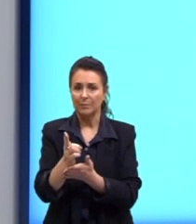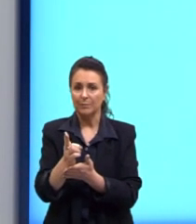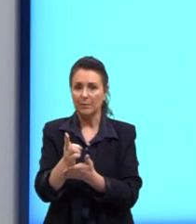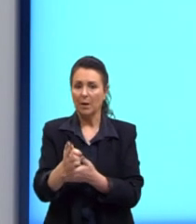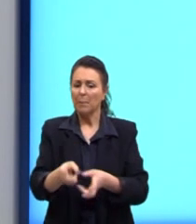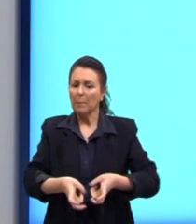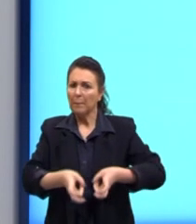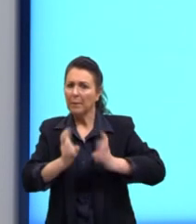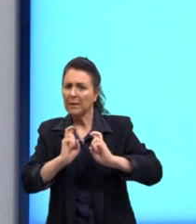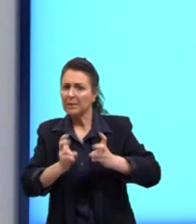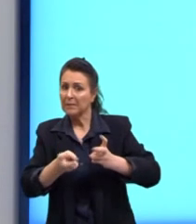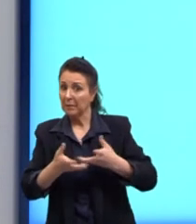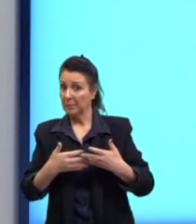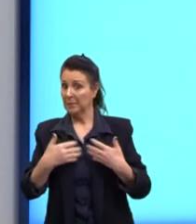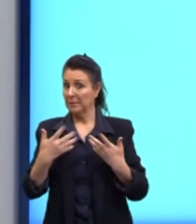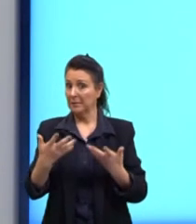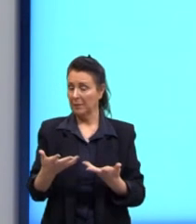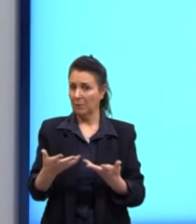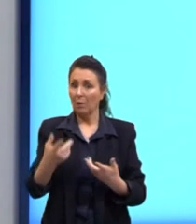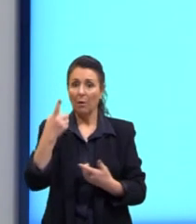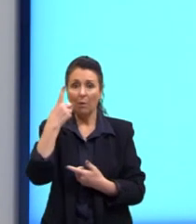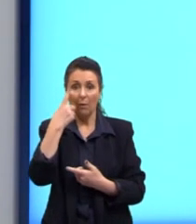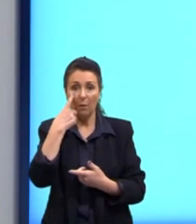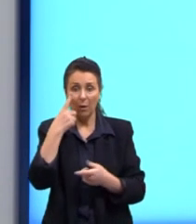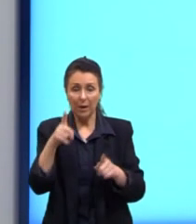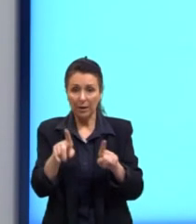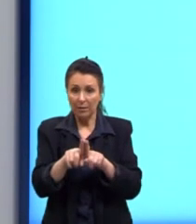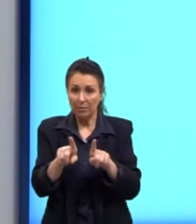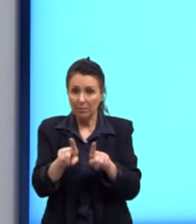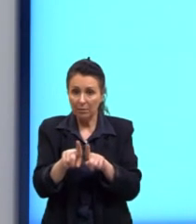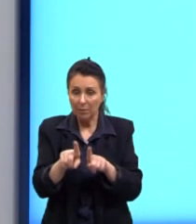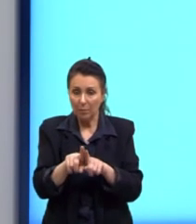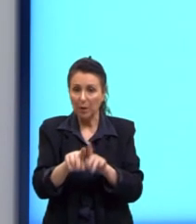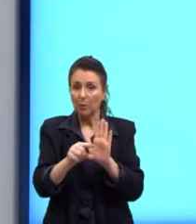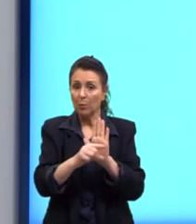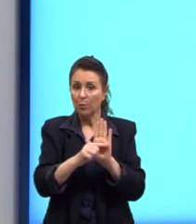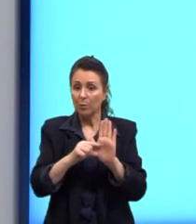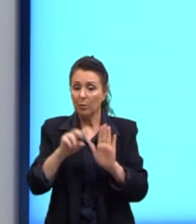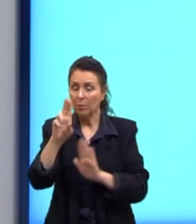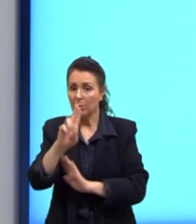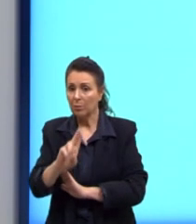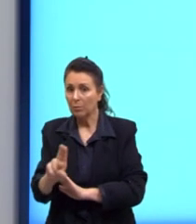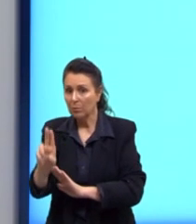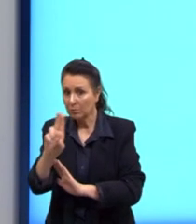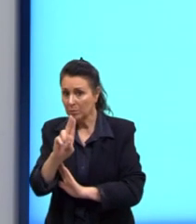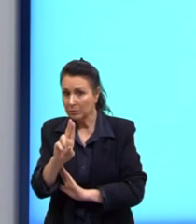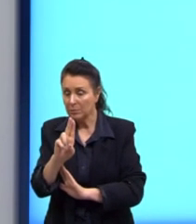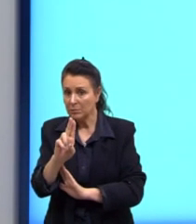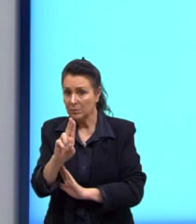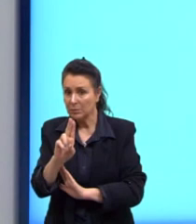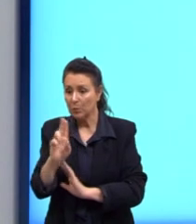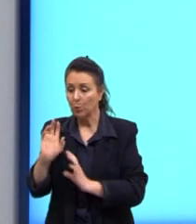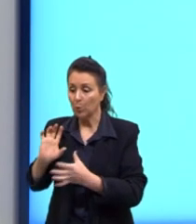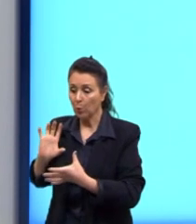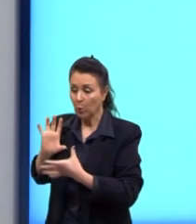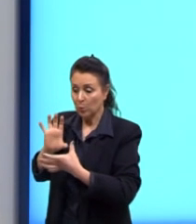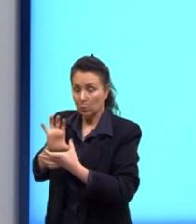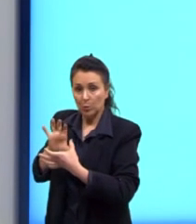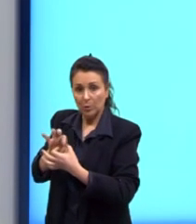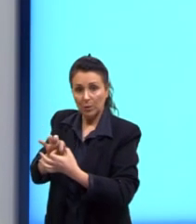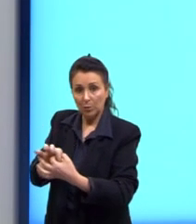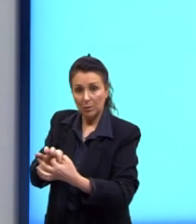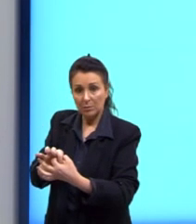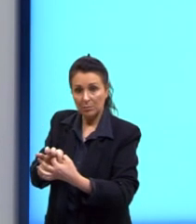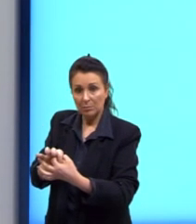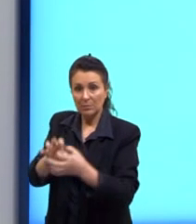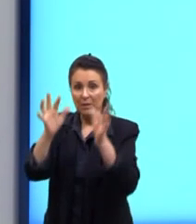percebe-se, portanto, reparem também o quanto esse autor usa os conectores para conectar uma